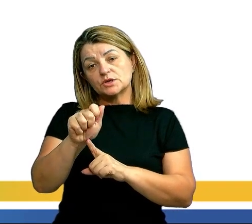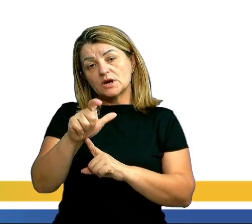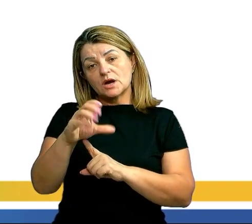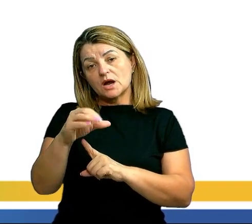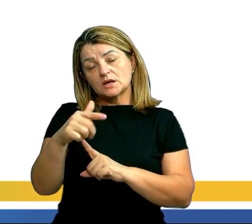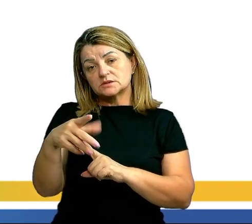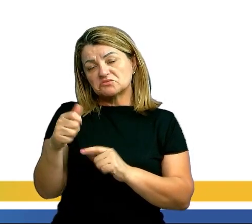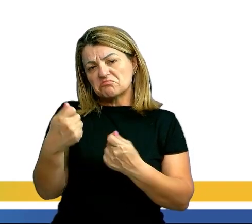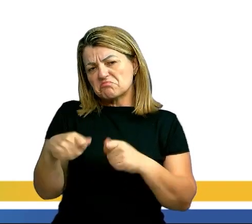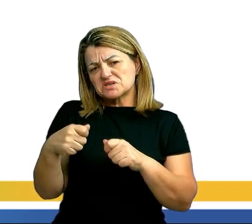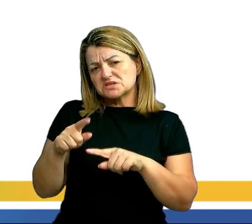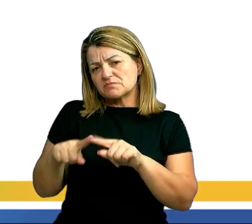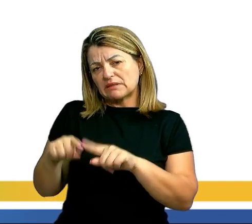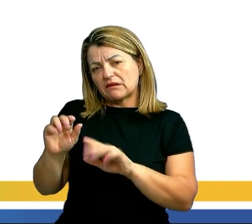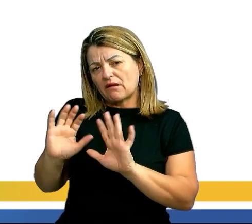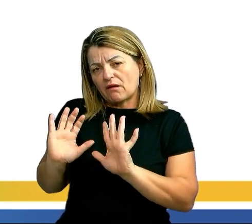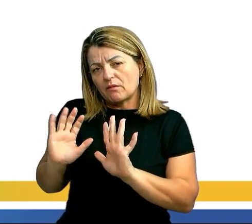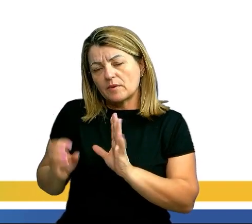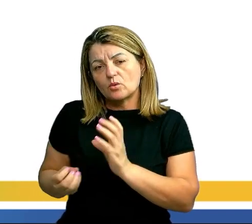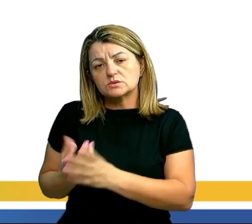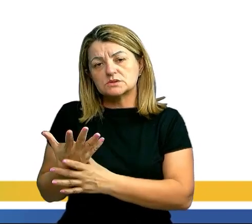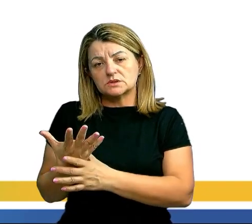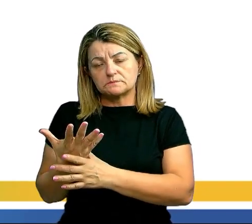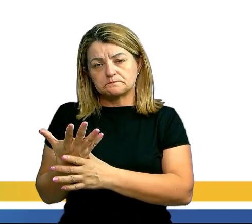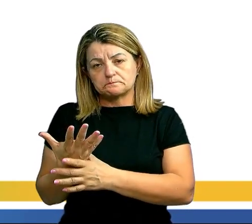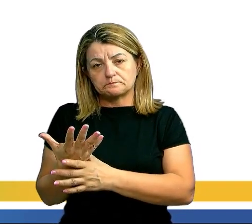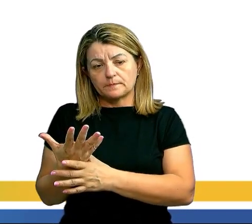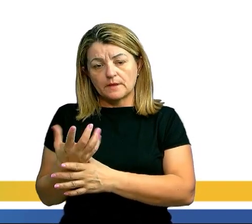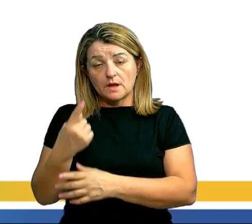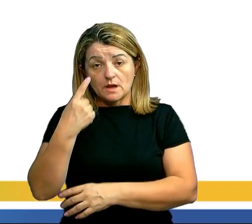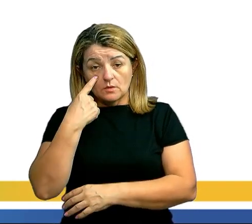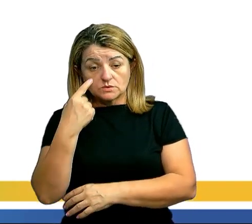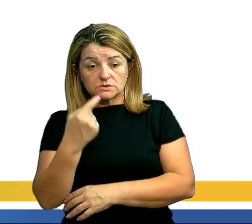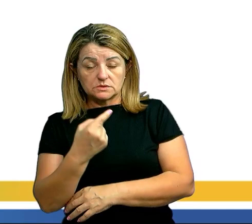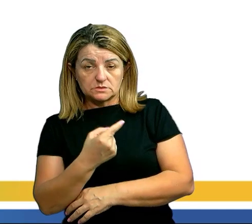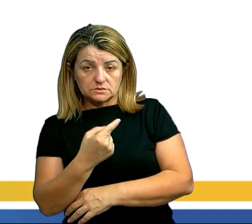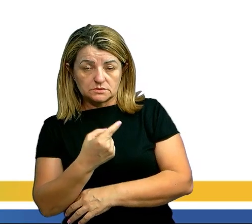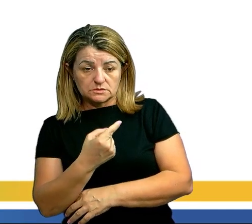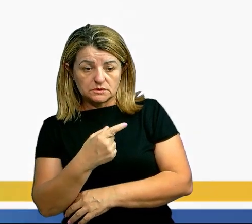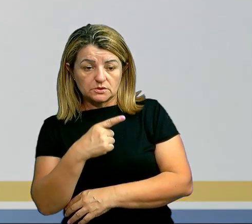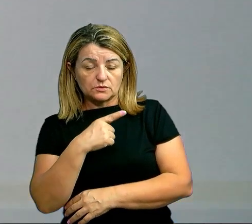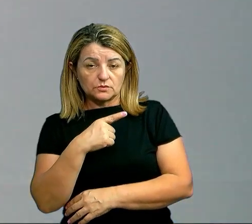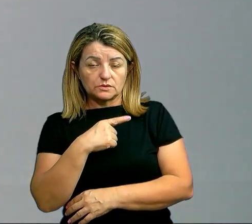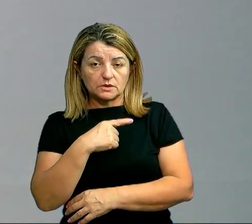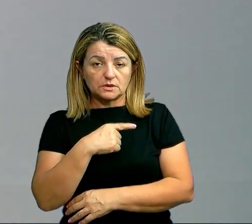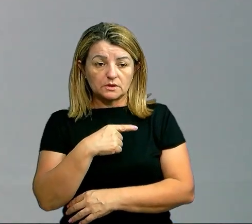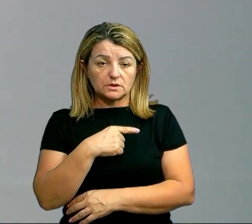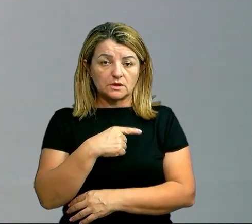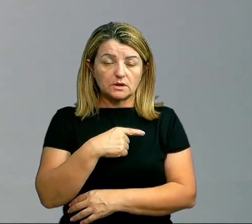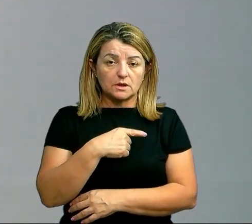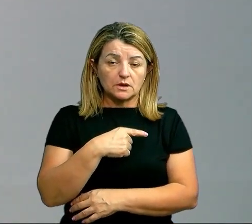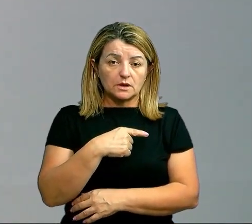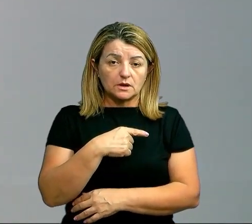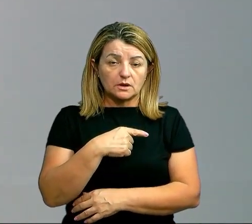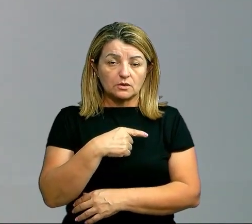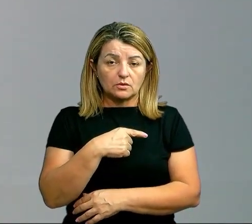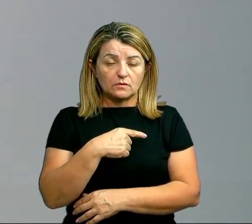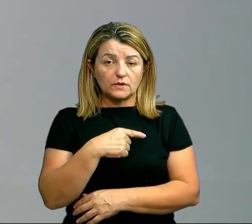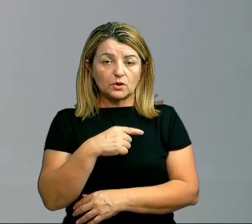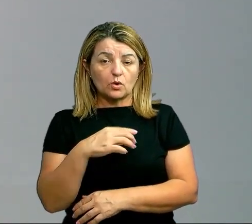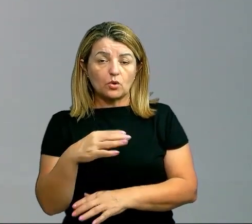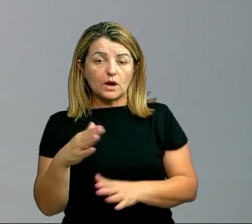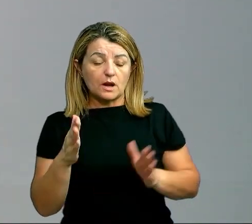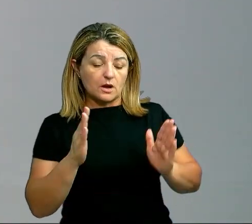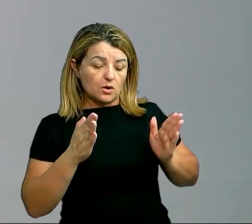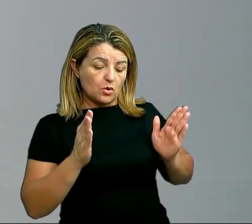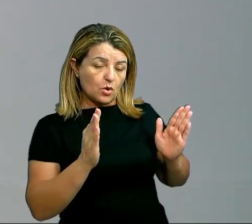para acontecer. Então, por exemplo, quando você tem aí ondas aquecendo alimento, por exemplo, se você coloca uma comida no micro-ondas,